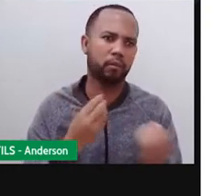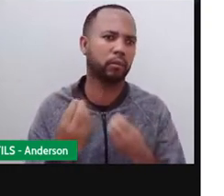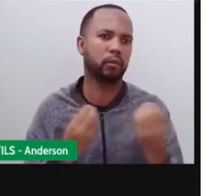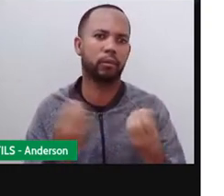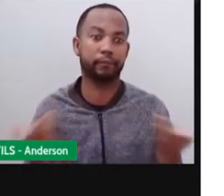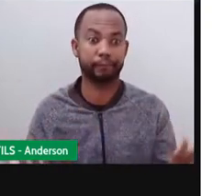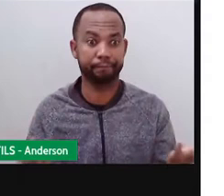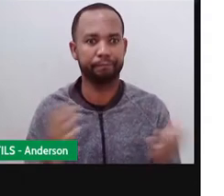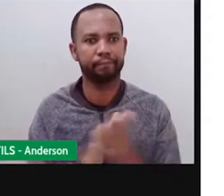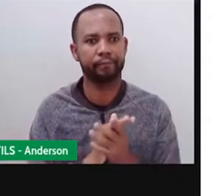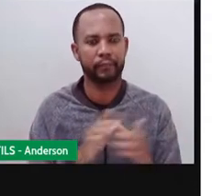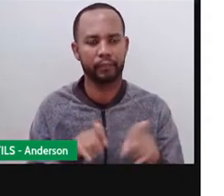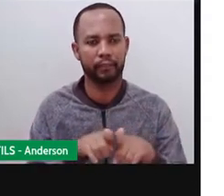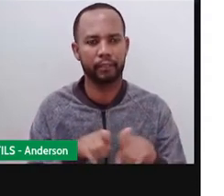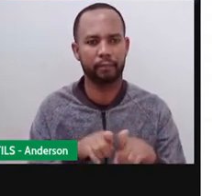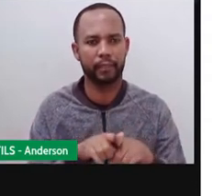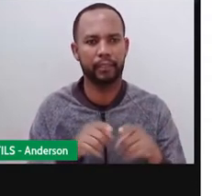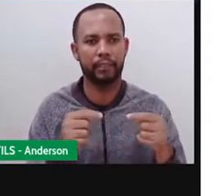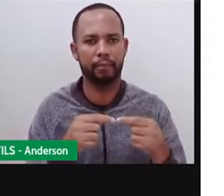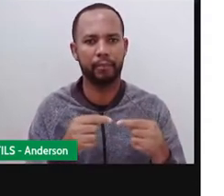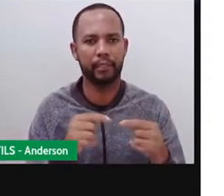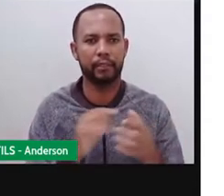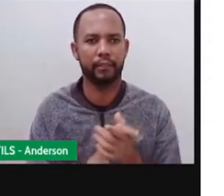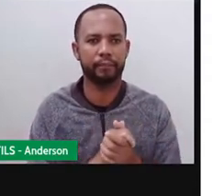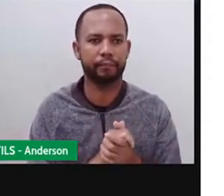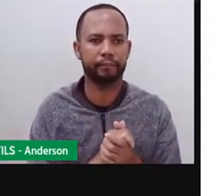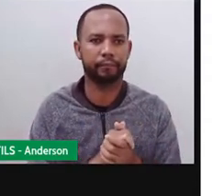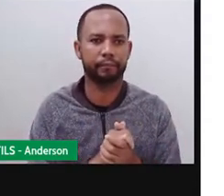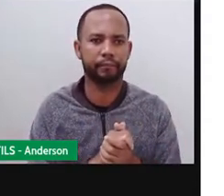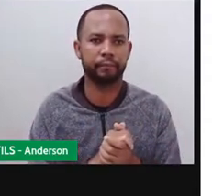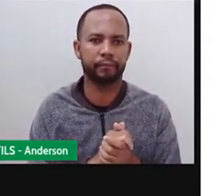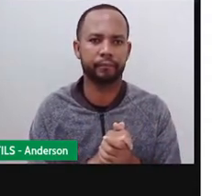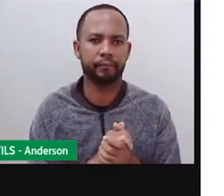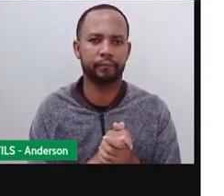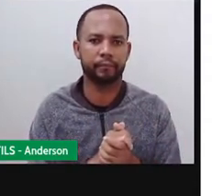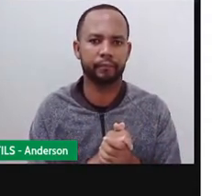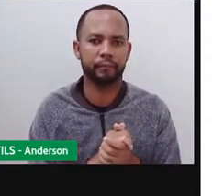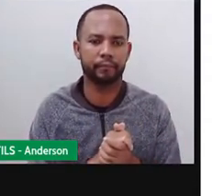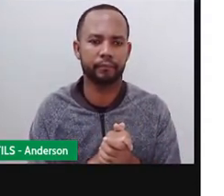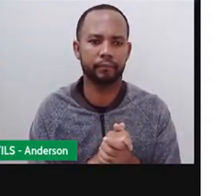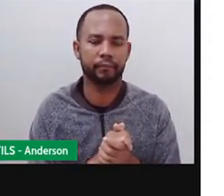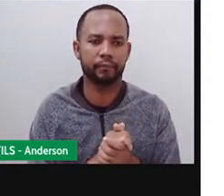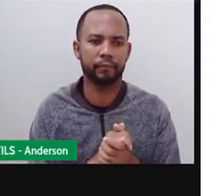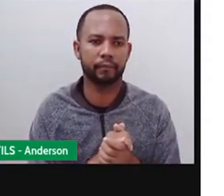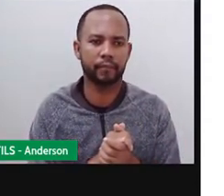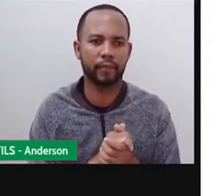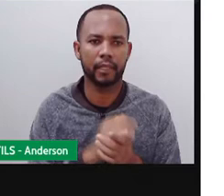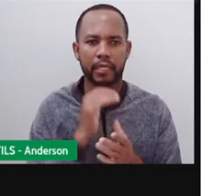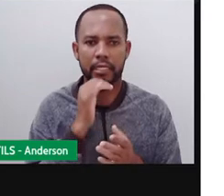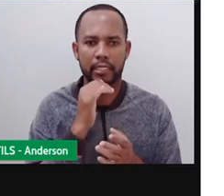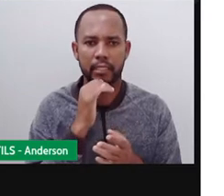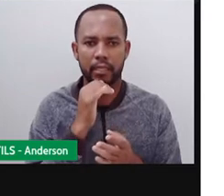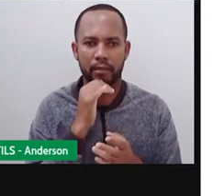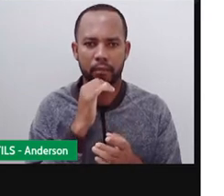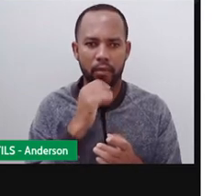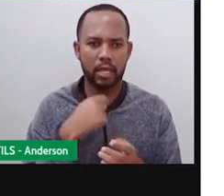Pronto, sobre a live que a Pró apresentou, Que já tem um tempo, mas foi o que ela lembrou aqui agora. Se eu fosse contar,